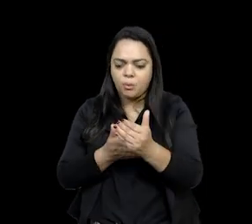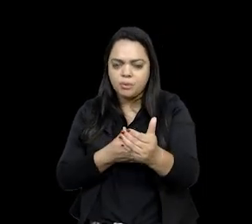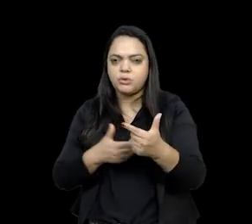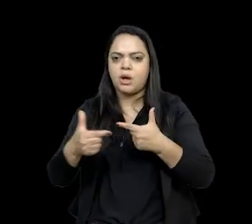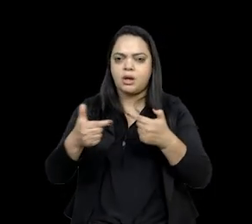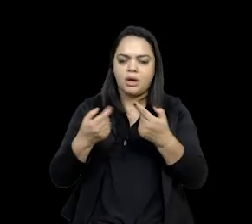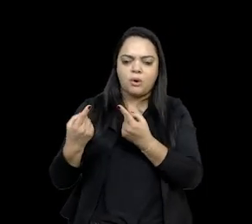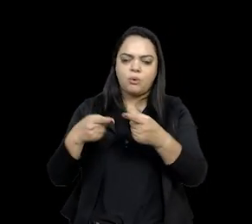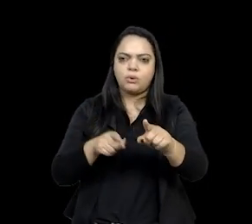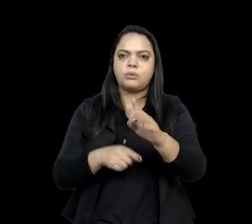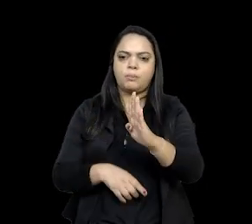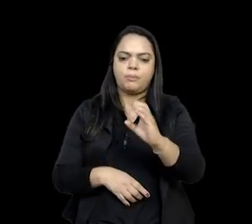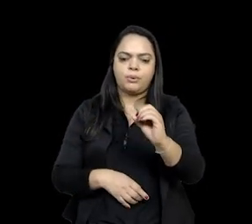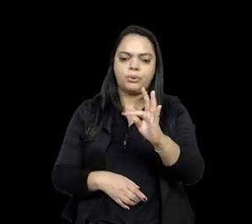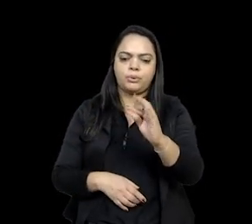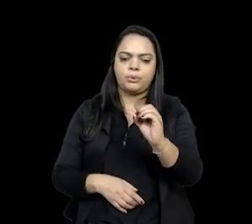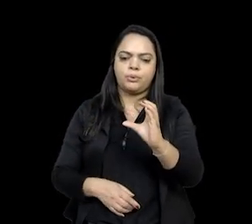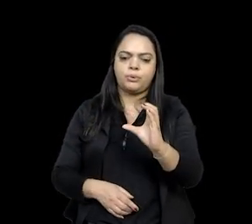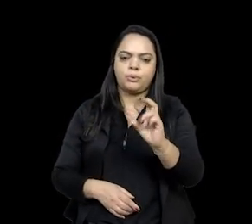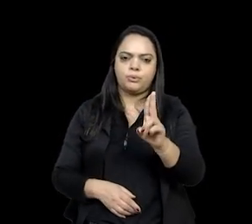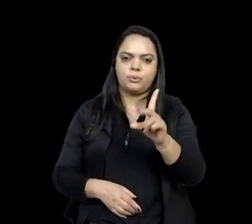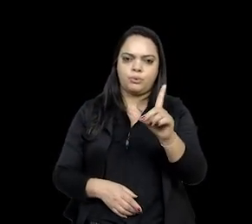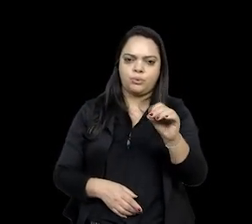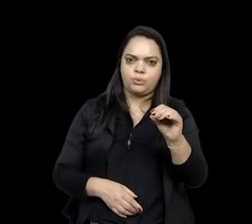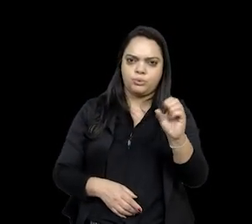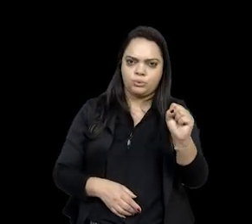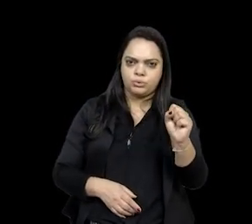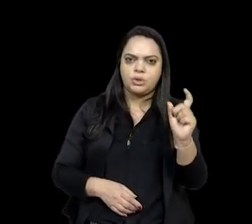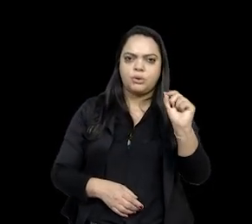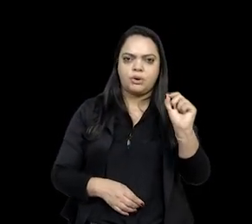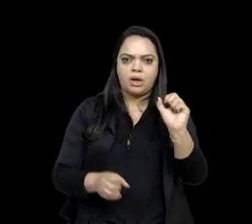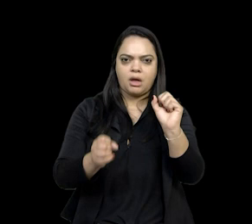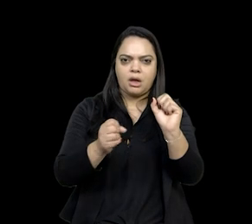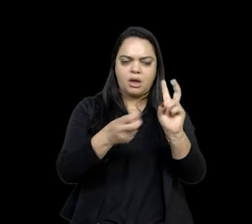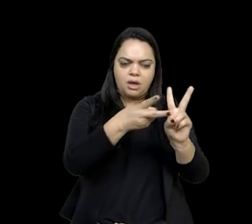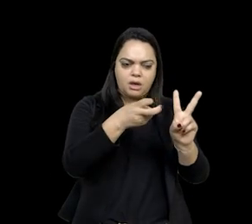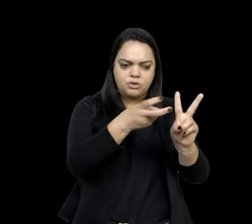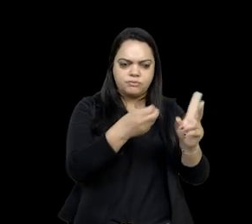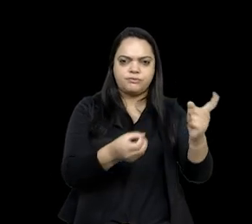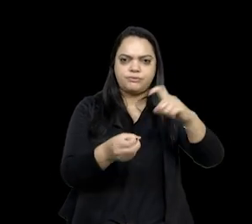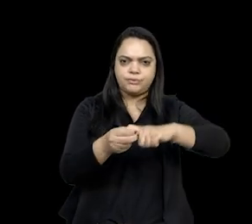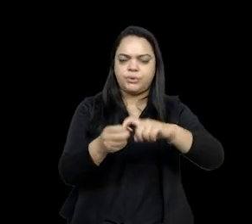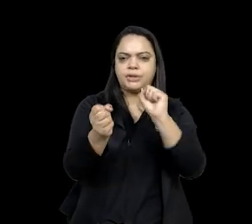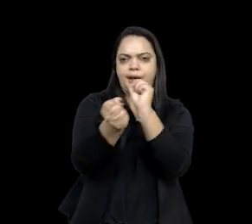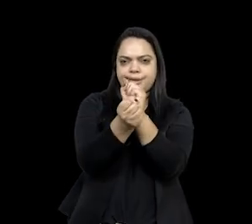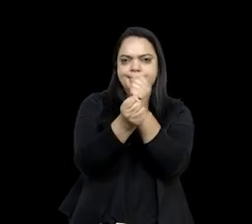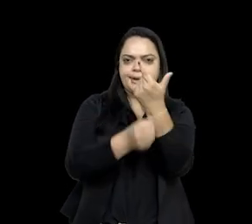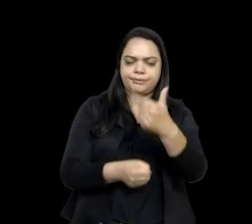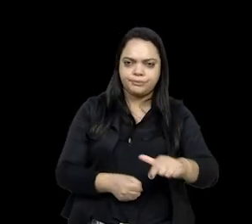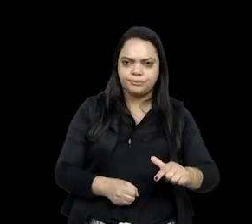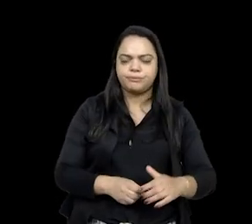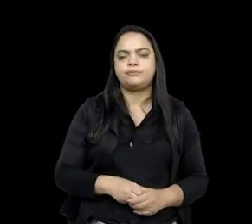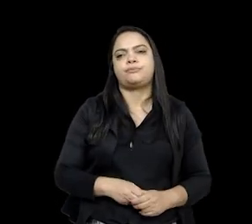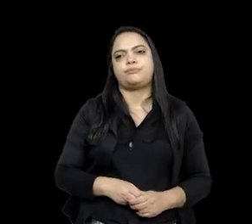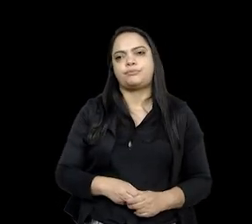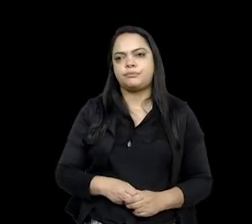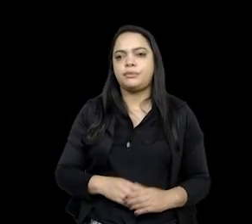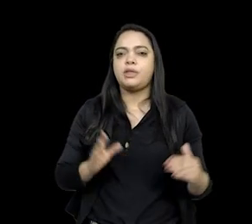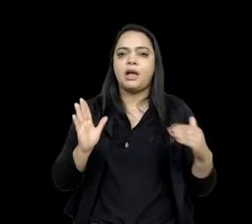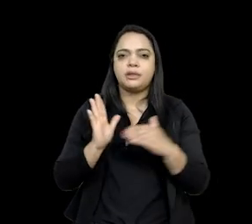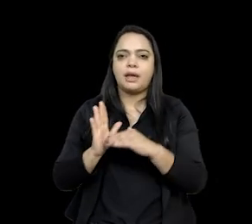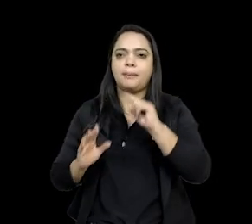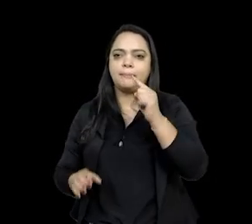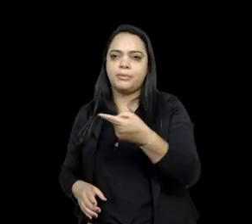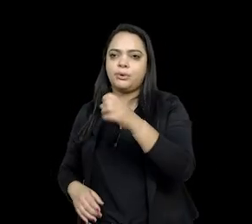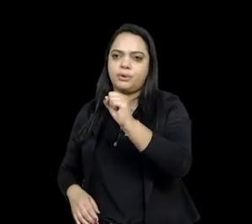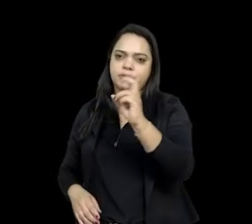reinserir a escravidão indígena, né, os protocudos foram escravizados nesse período e tem relatos até 1850, inclusive na